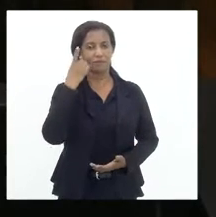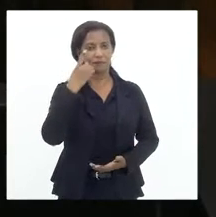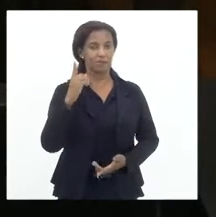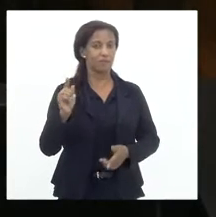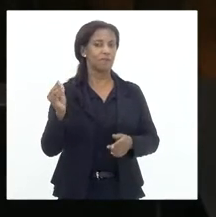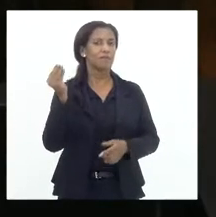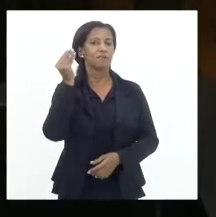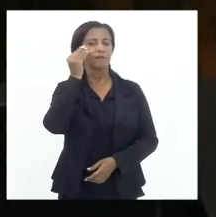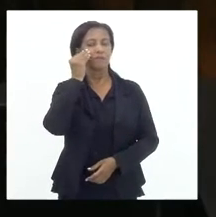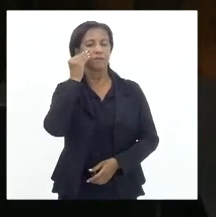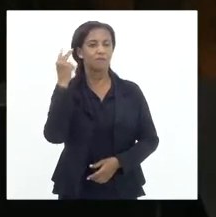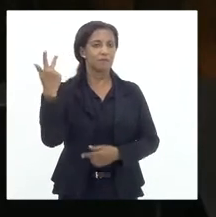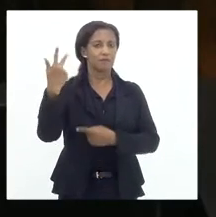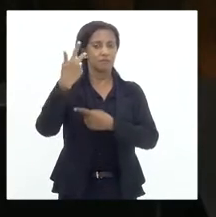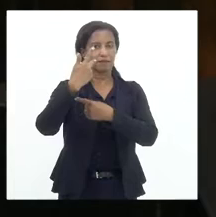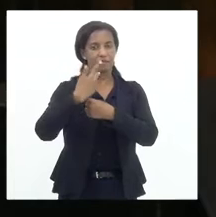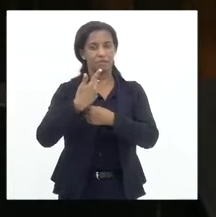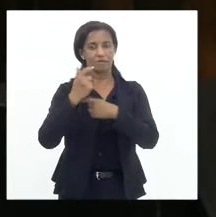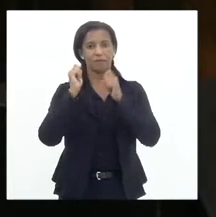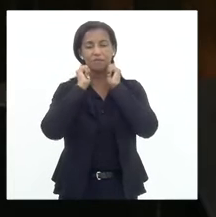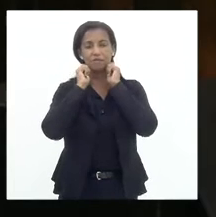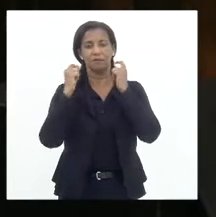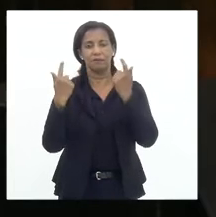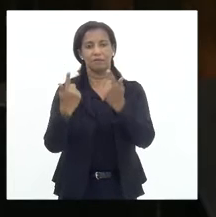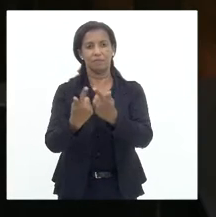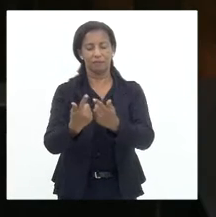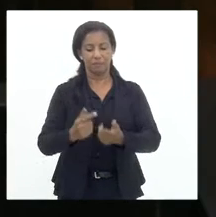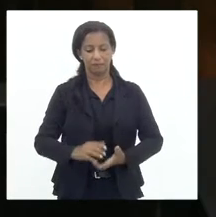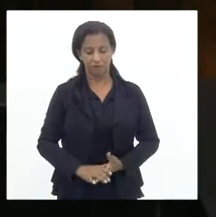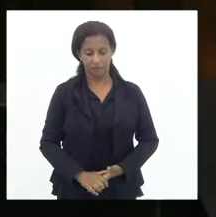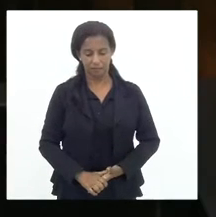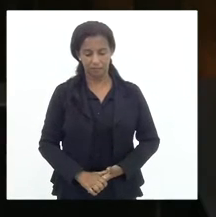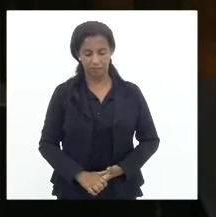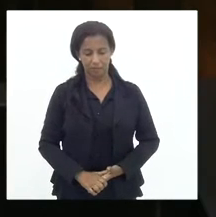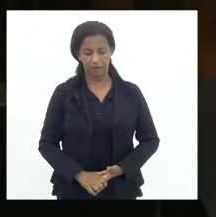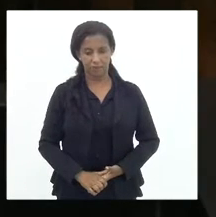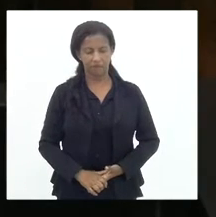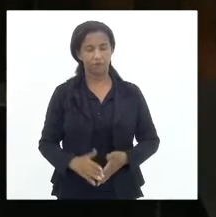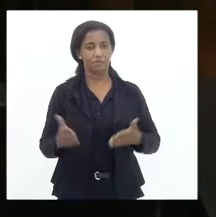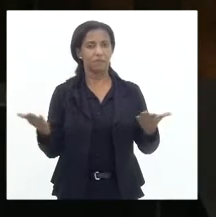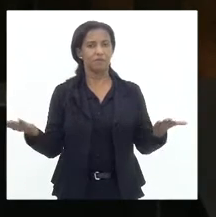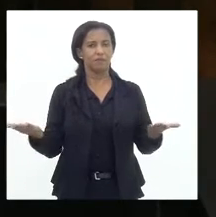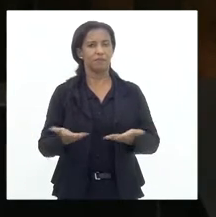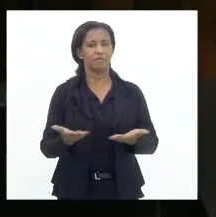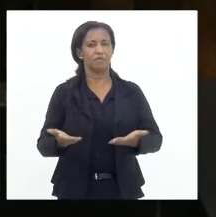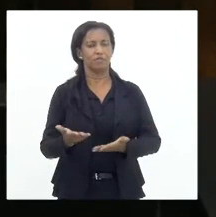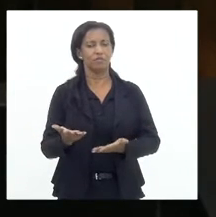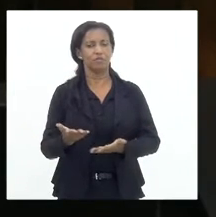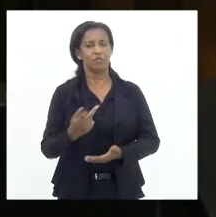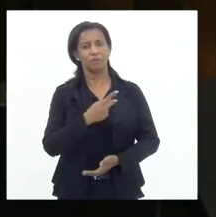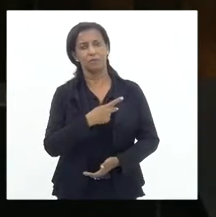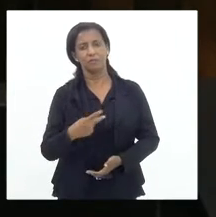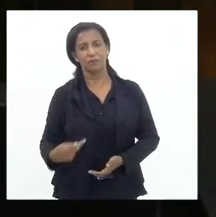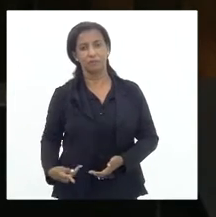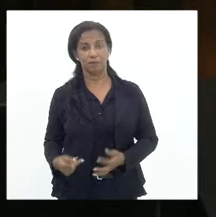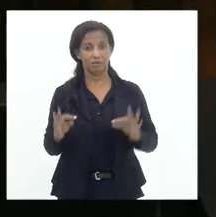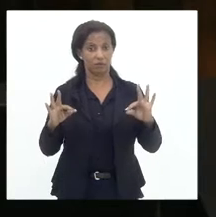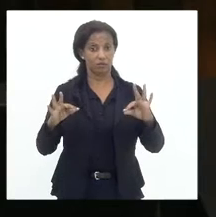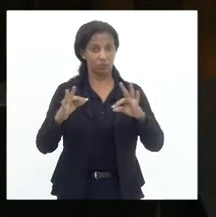nos assistem pela TV Alerje. Vem hoje, Sra. Presidente, senhoras e senhores,